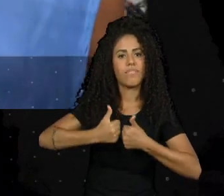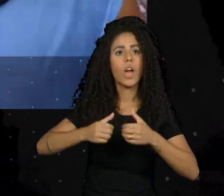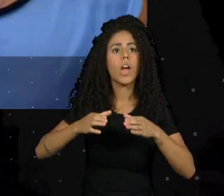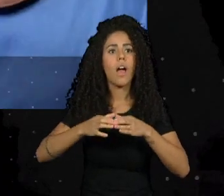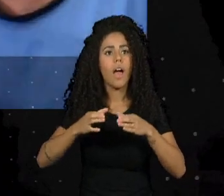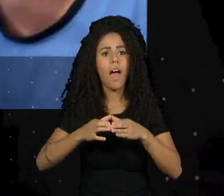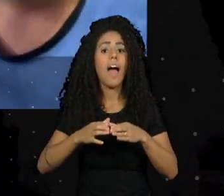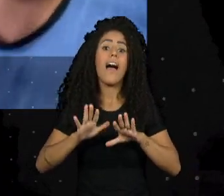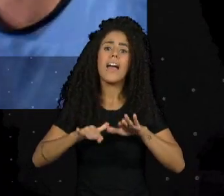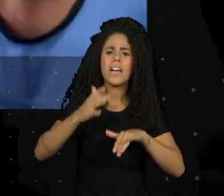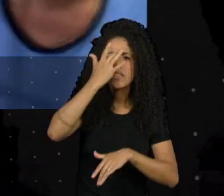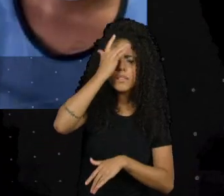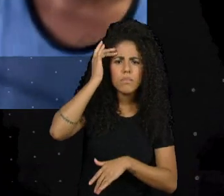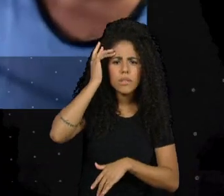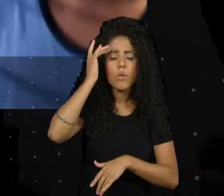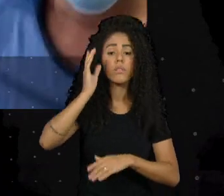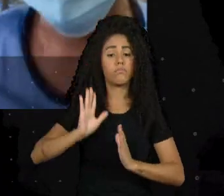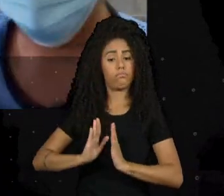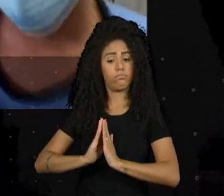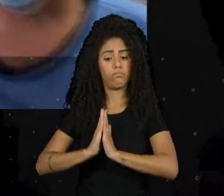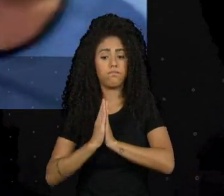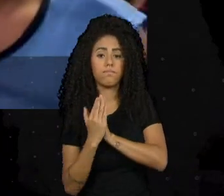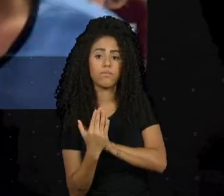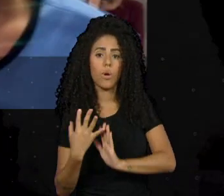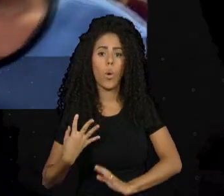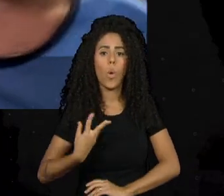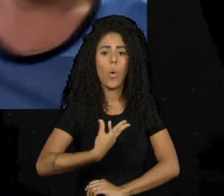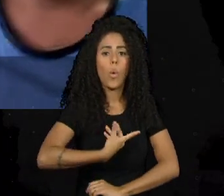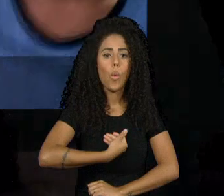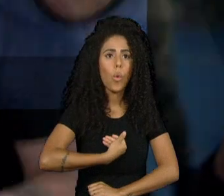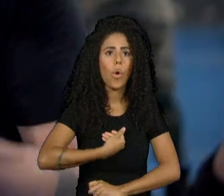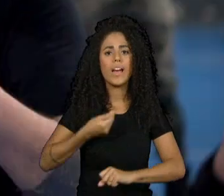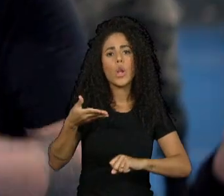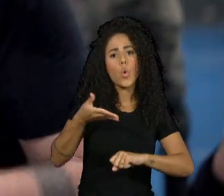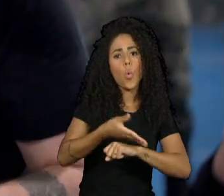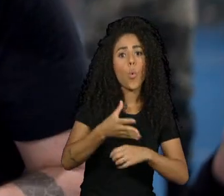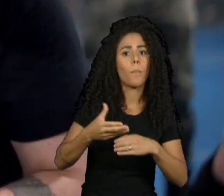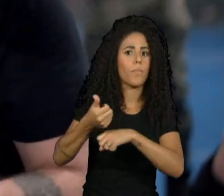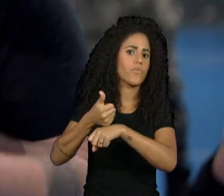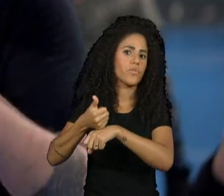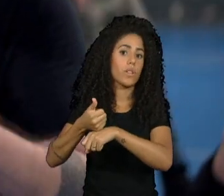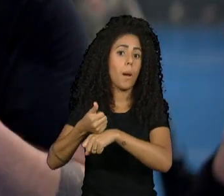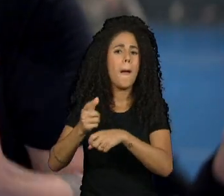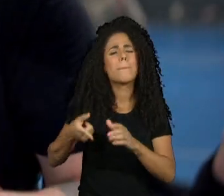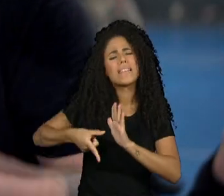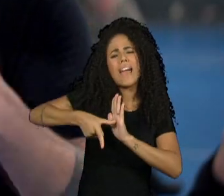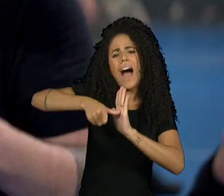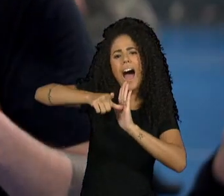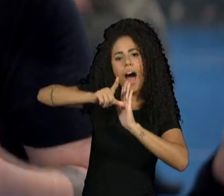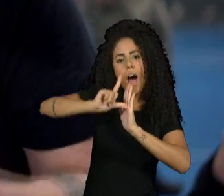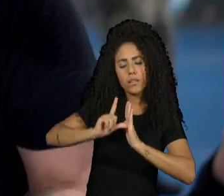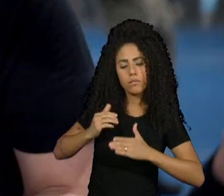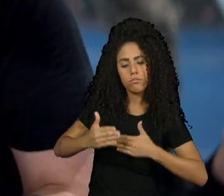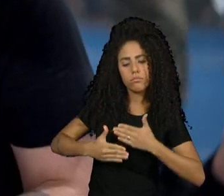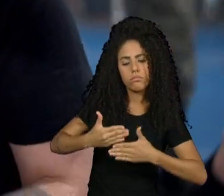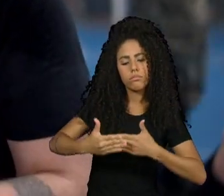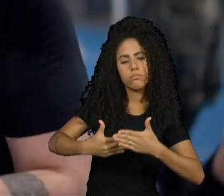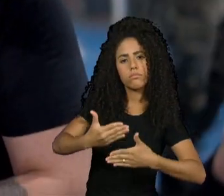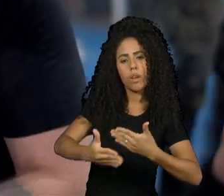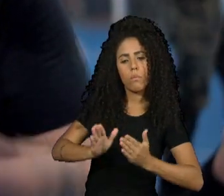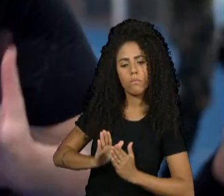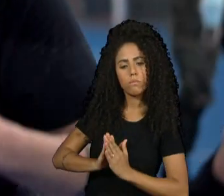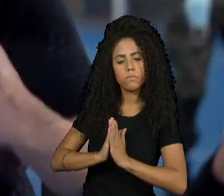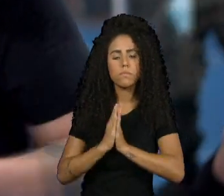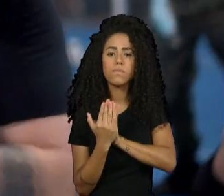E as pessoas trans, elas não conseguem entrar nesse meio. Antes da transição, né, ou antes desse processo de transição,